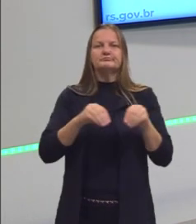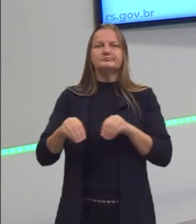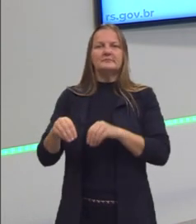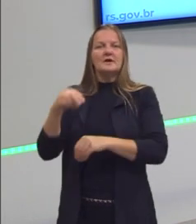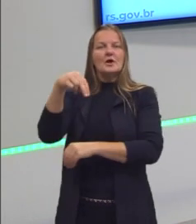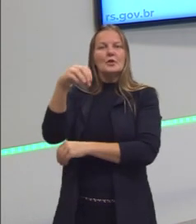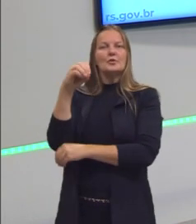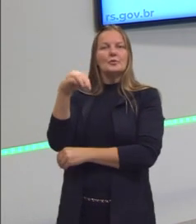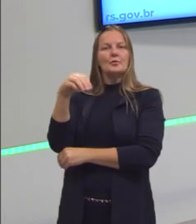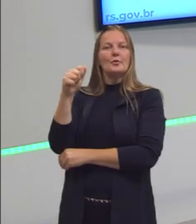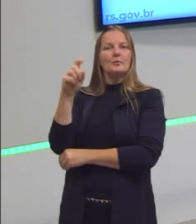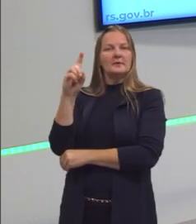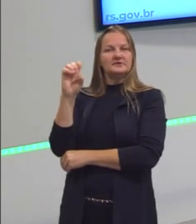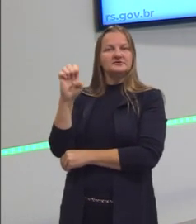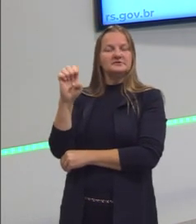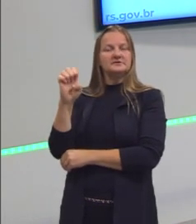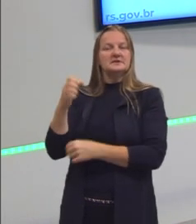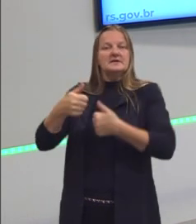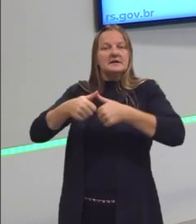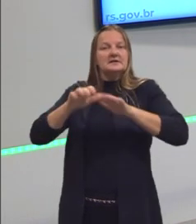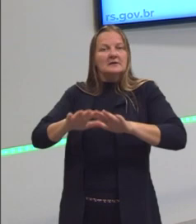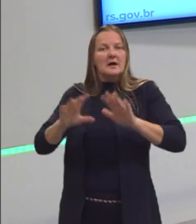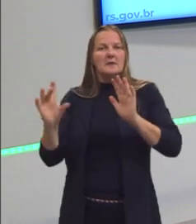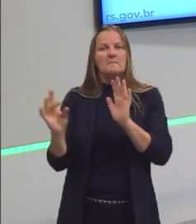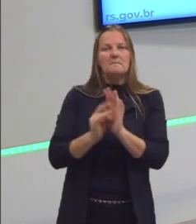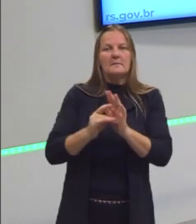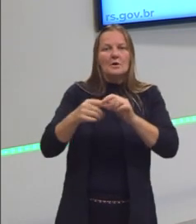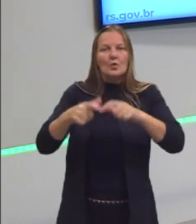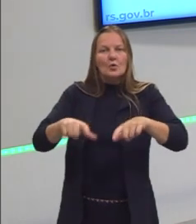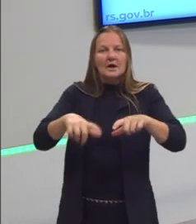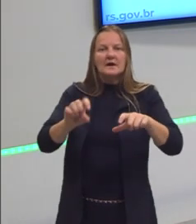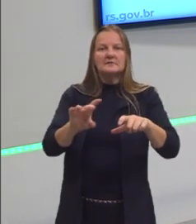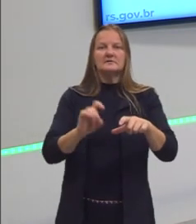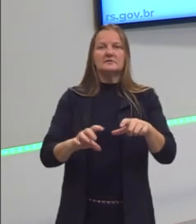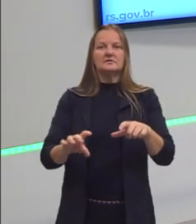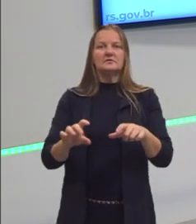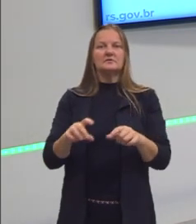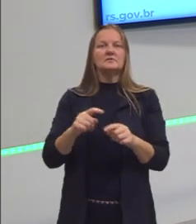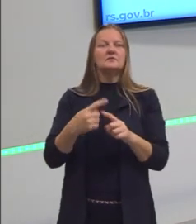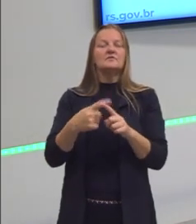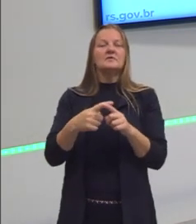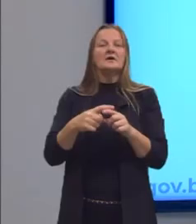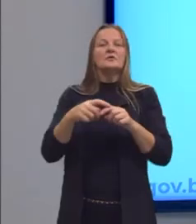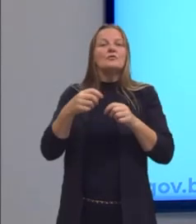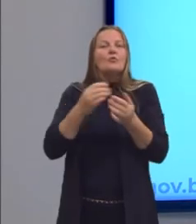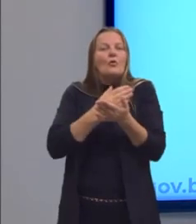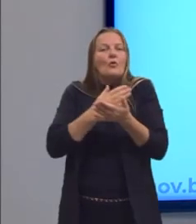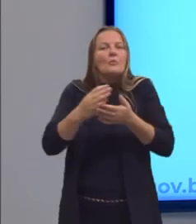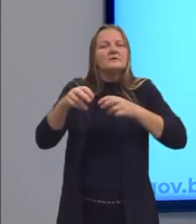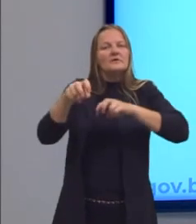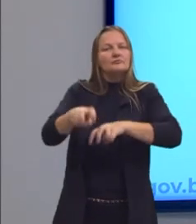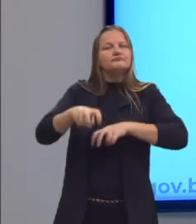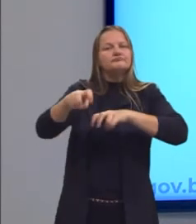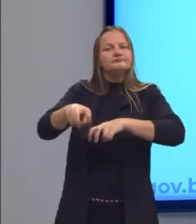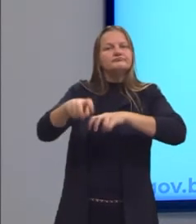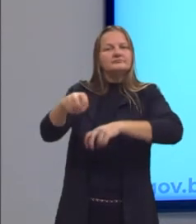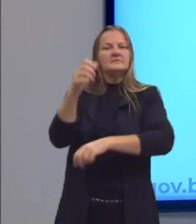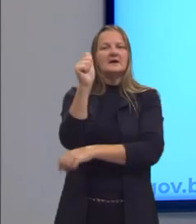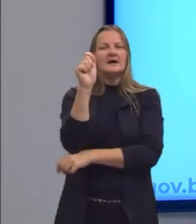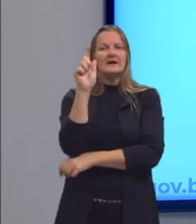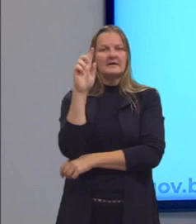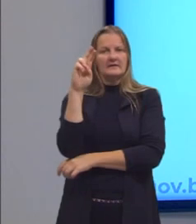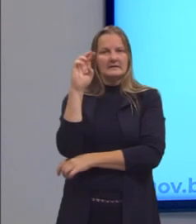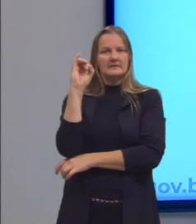e se fixaram em um lugar. E eles provavelmente passaram a praticar a agricultura. Então, vários